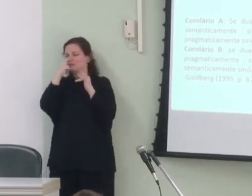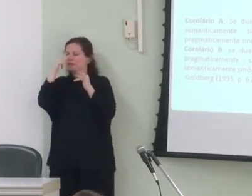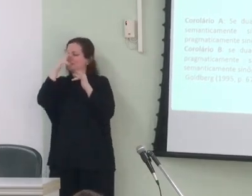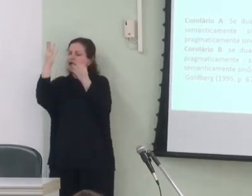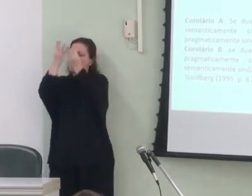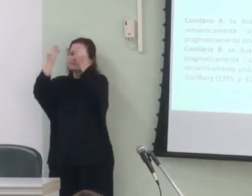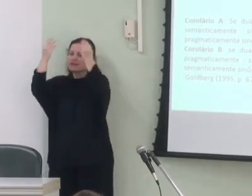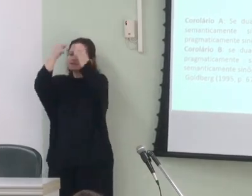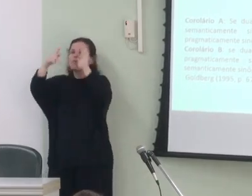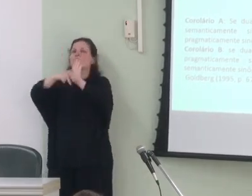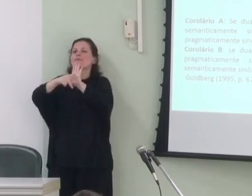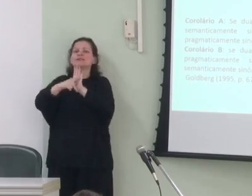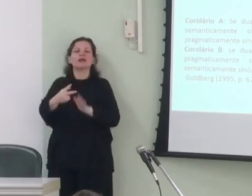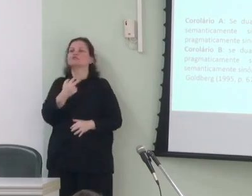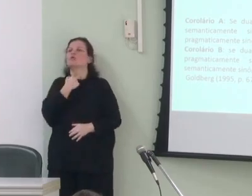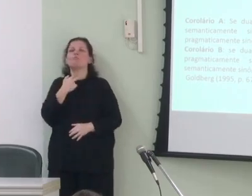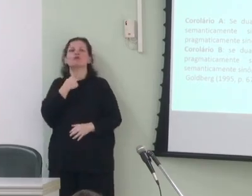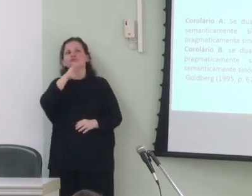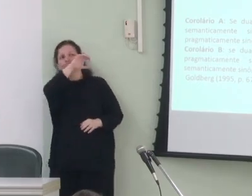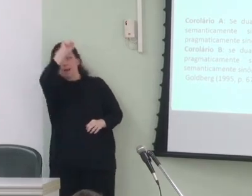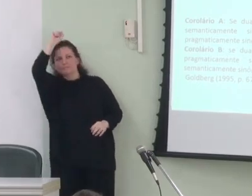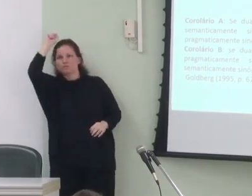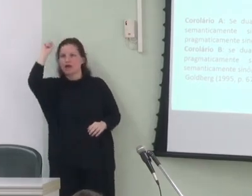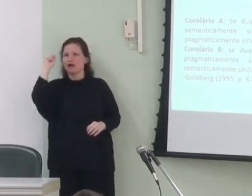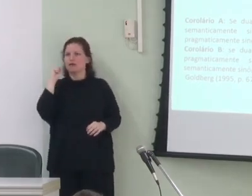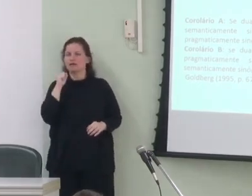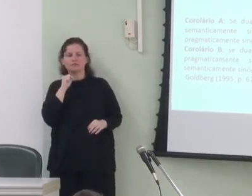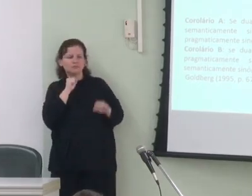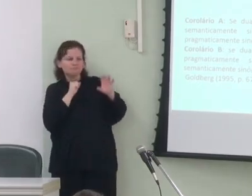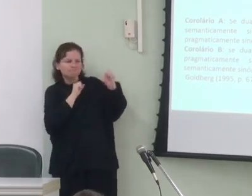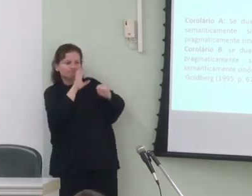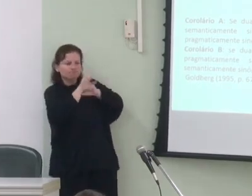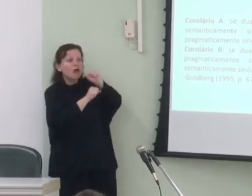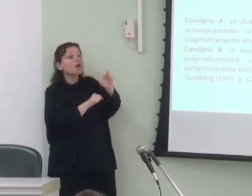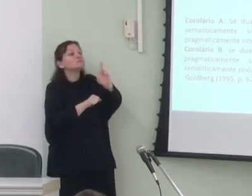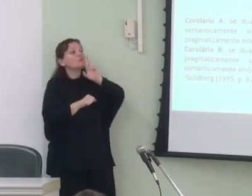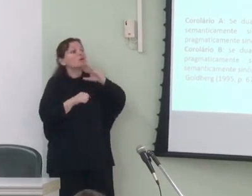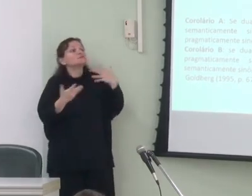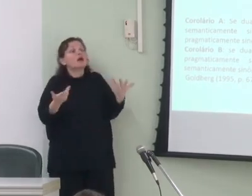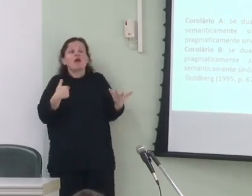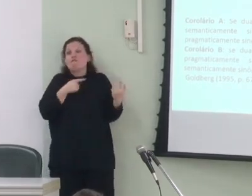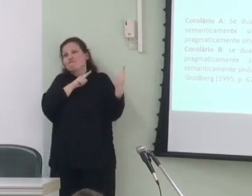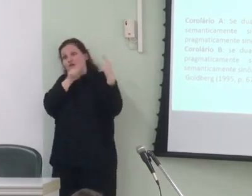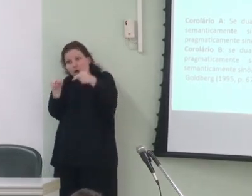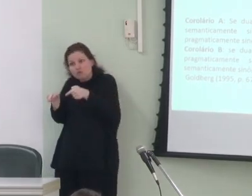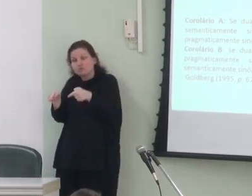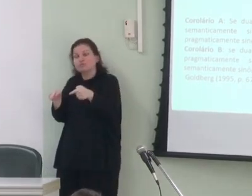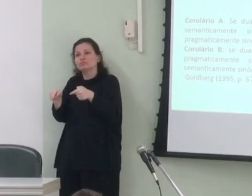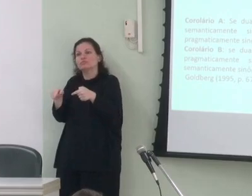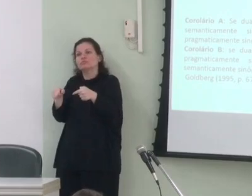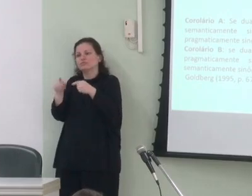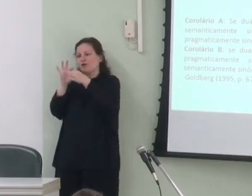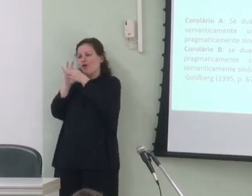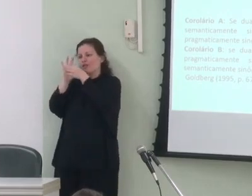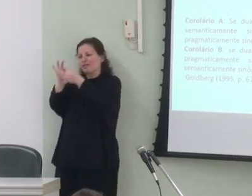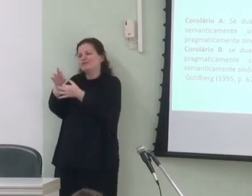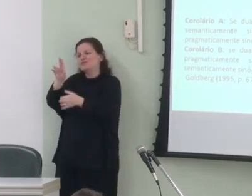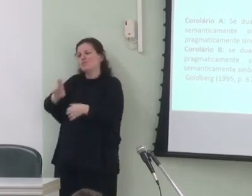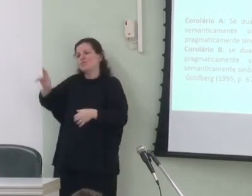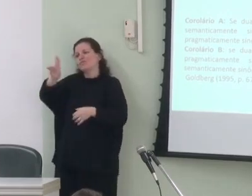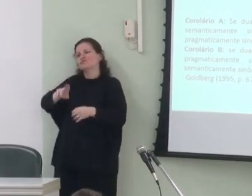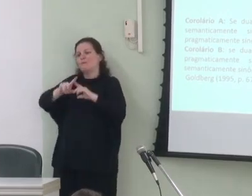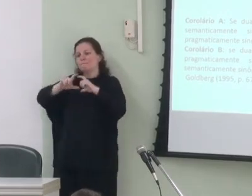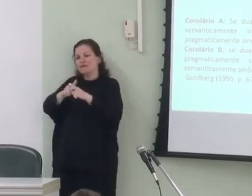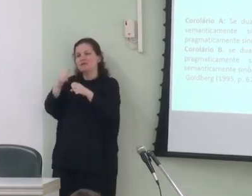de propriedades não pode ser capturada para buscar essa resposta me volto aos contextos de uso dessas